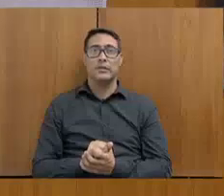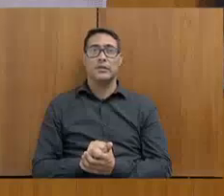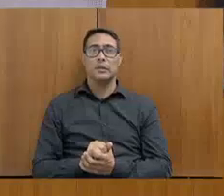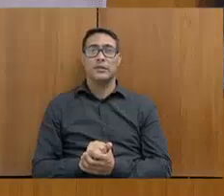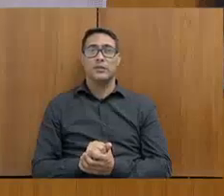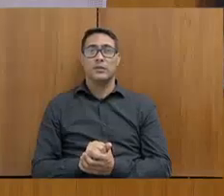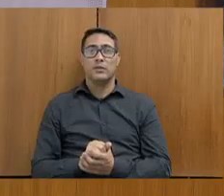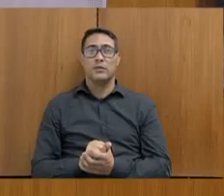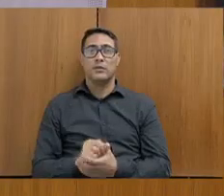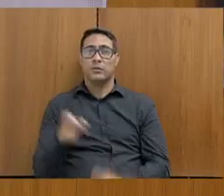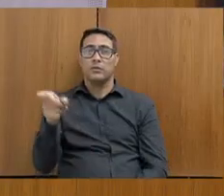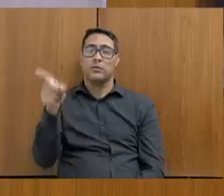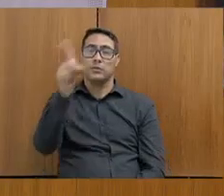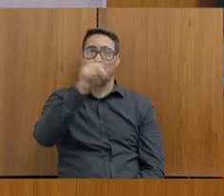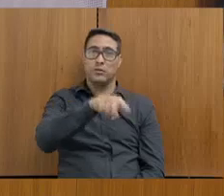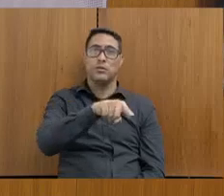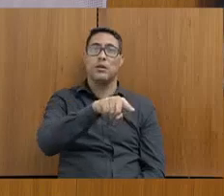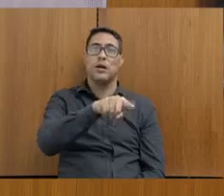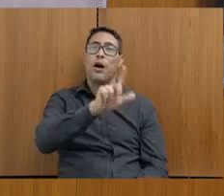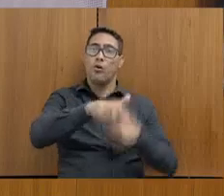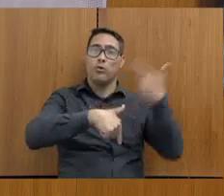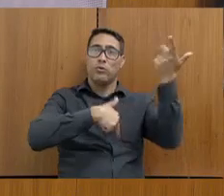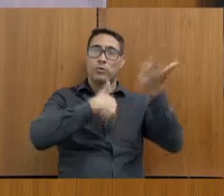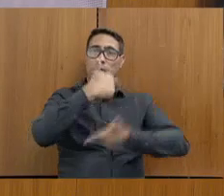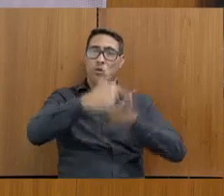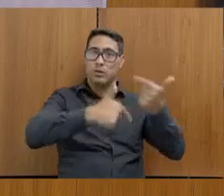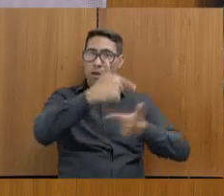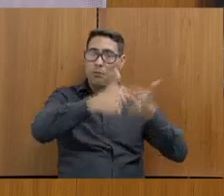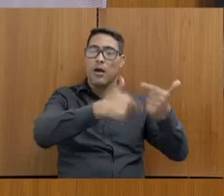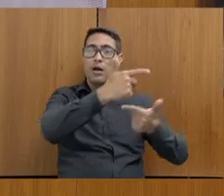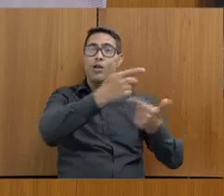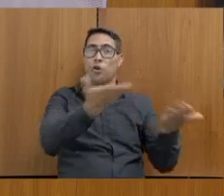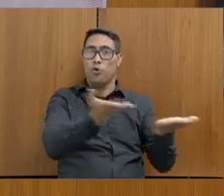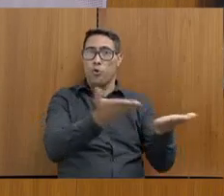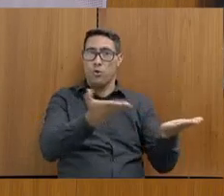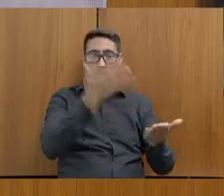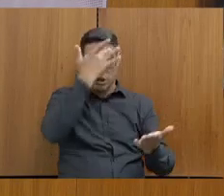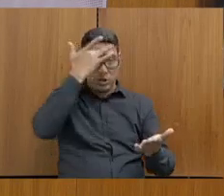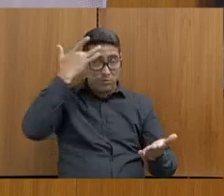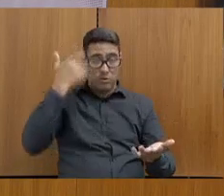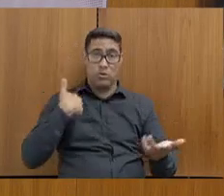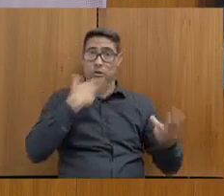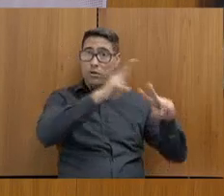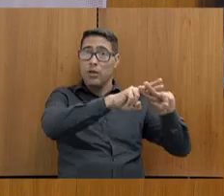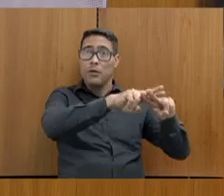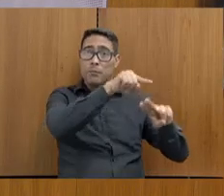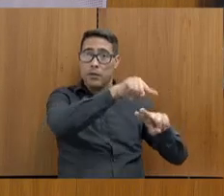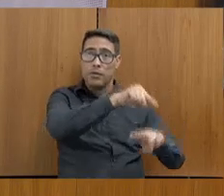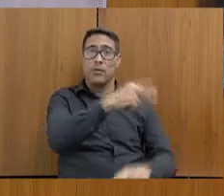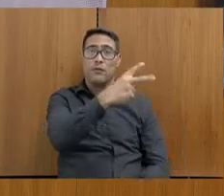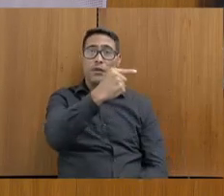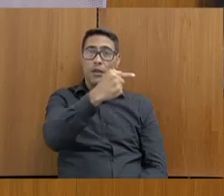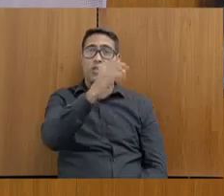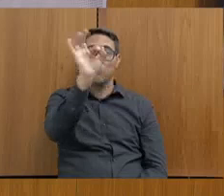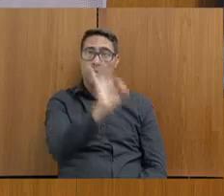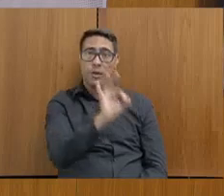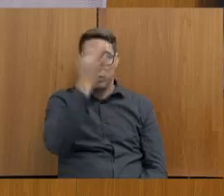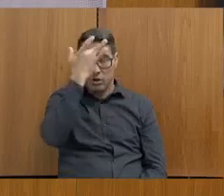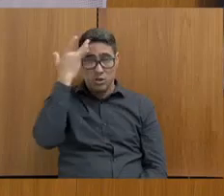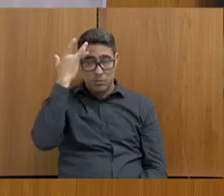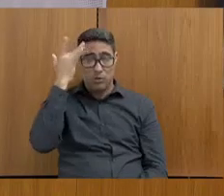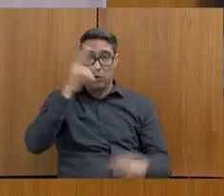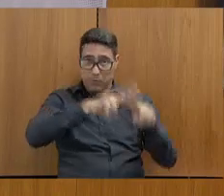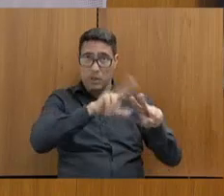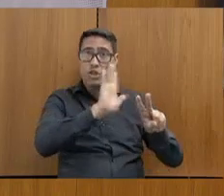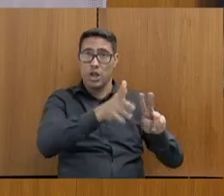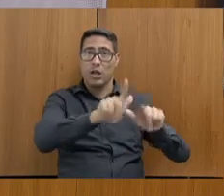relação ao trabalho dos presos, hoje nós temos em torno de 27% dos presos trabalhando, mas aquilo que, quando